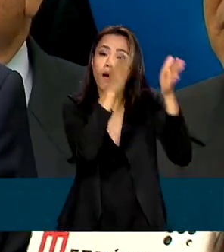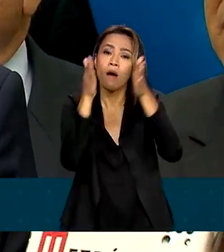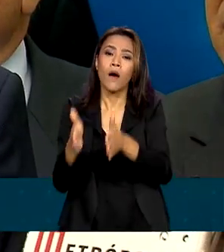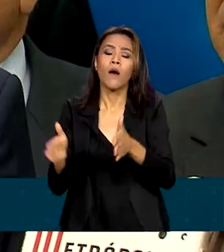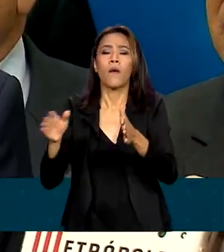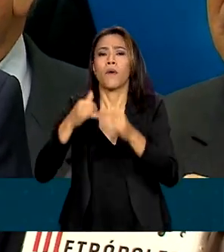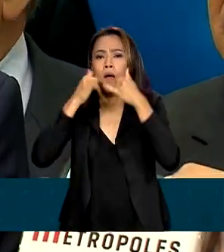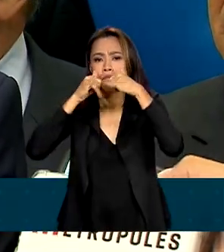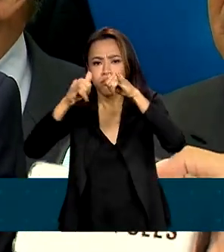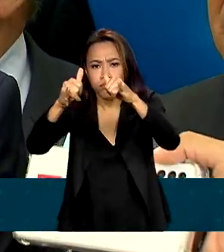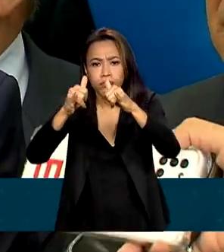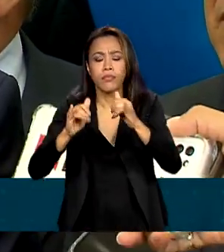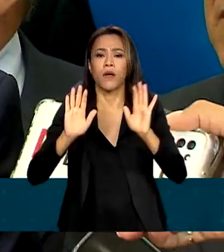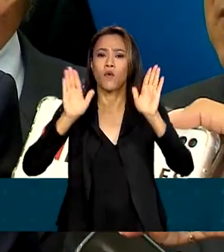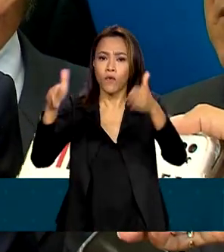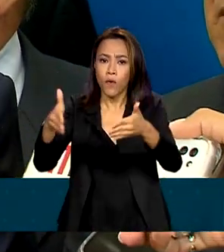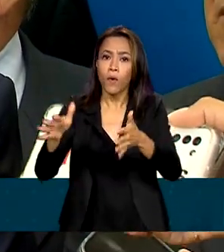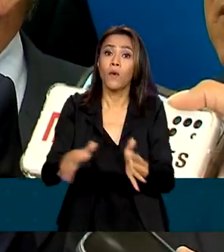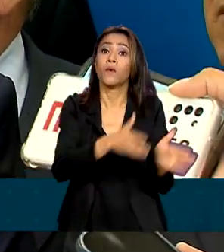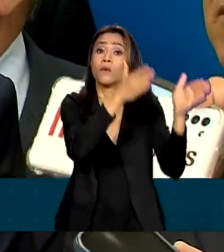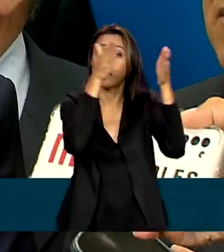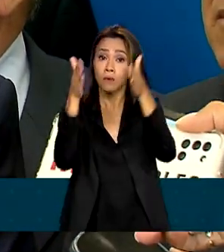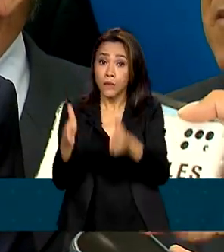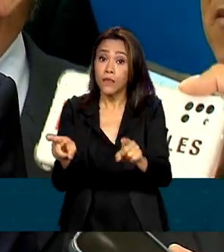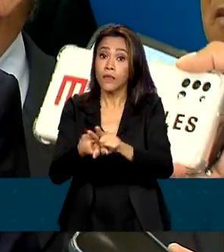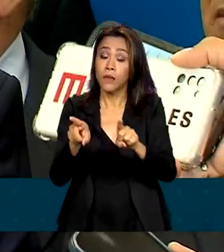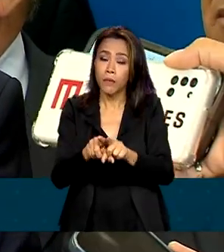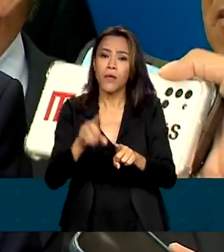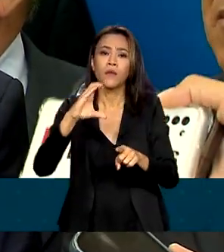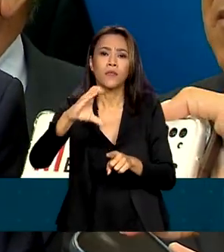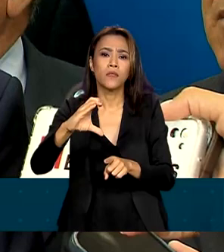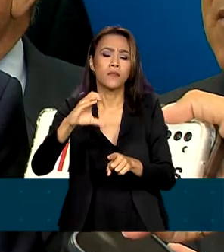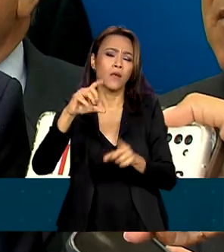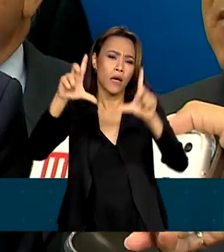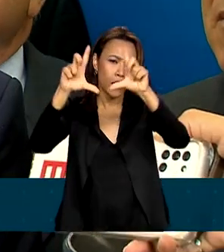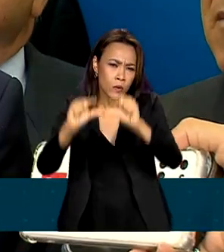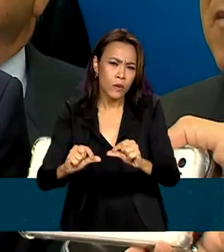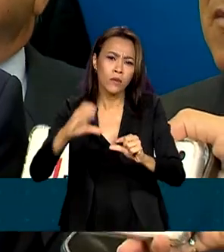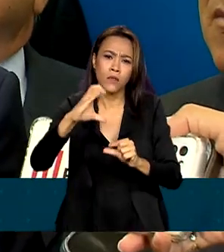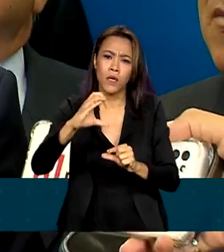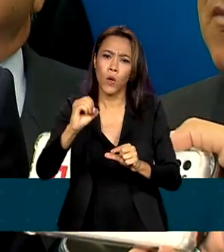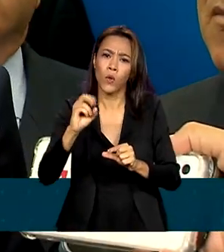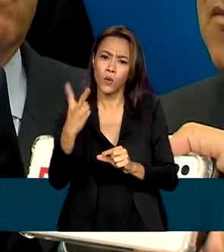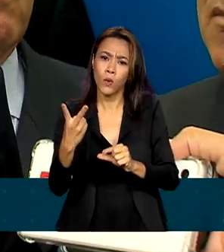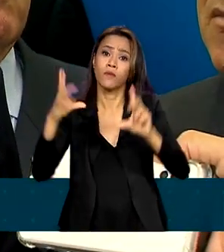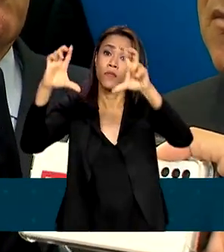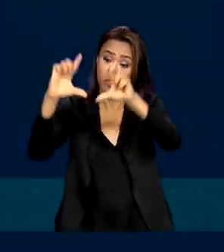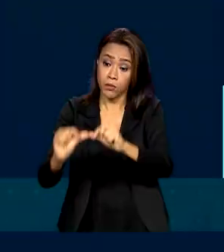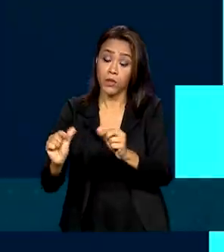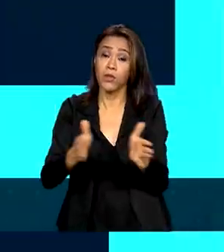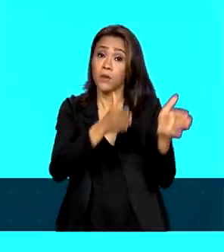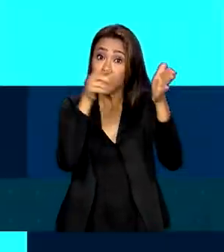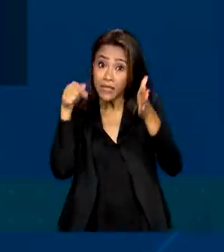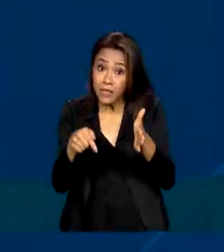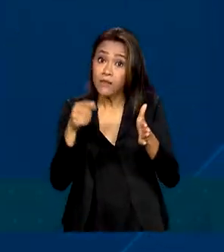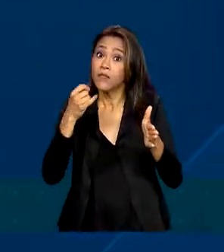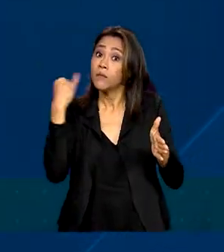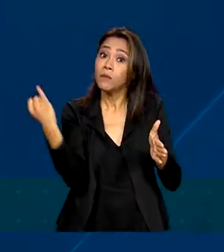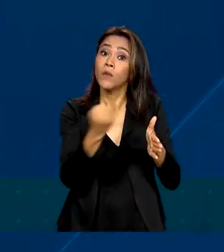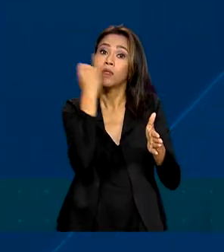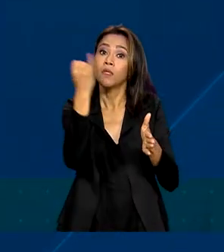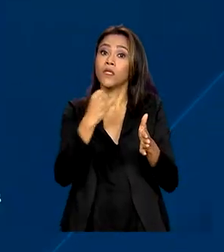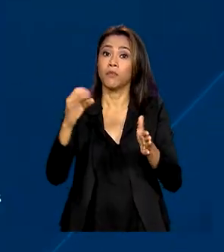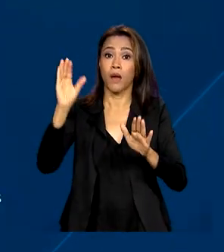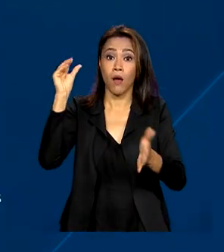o compromisso com a descarbonização é central e isso vai atrair muito investimento para o Brasil. Em 2022,